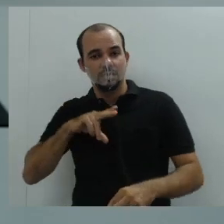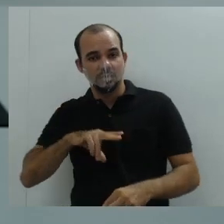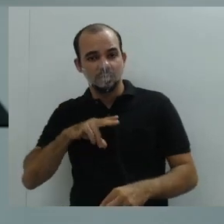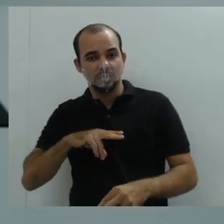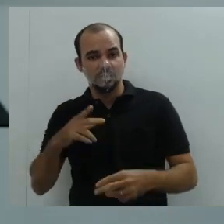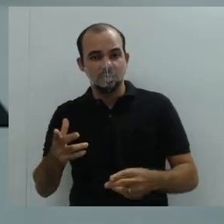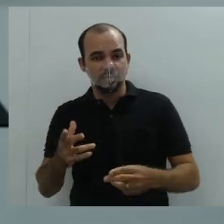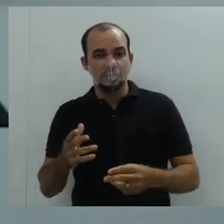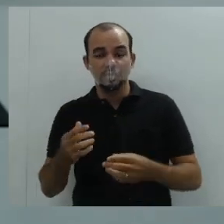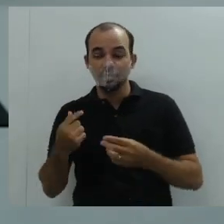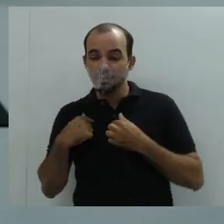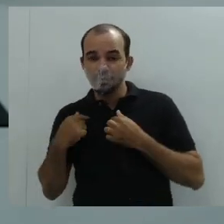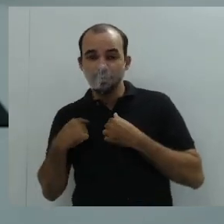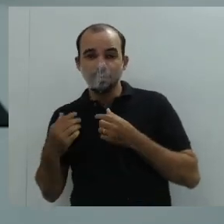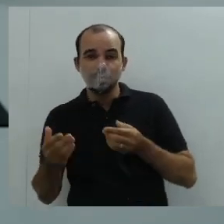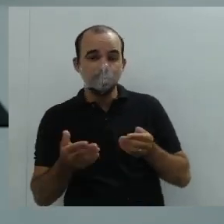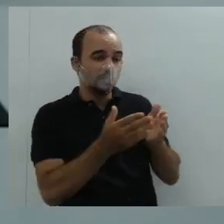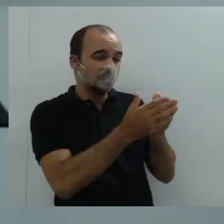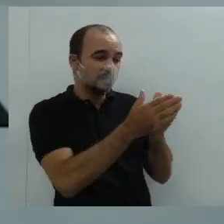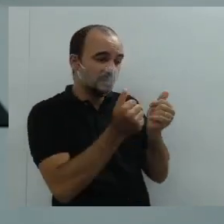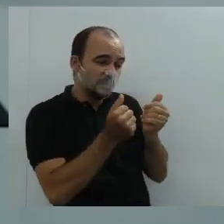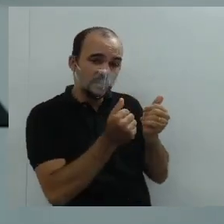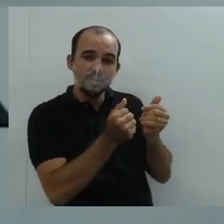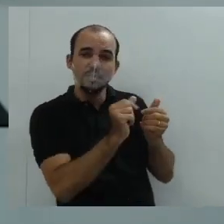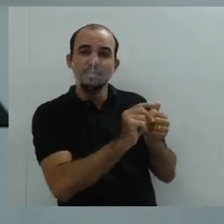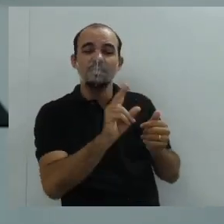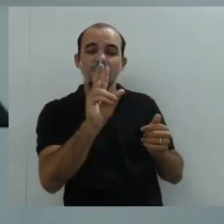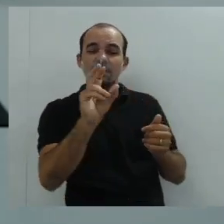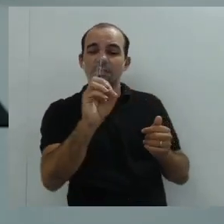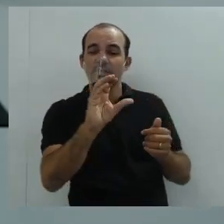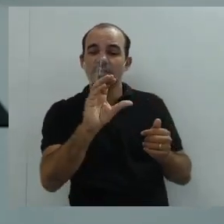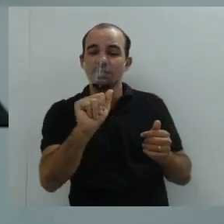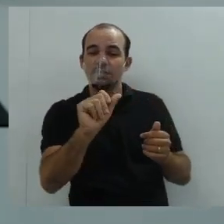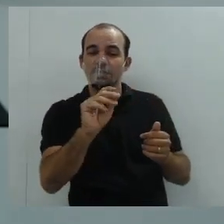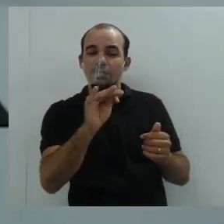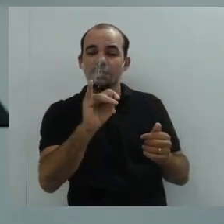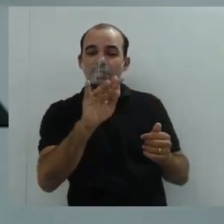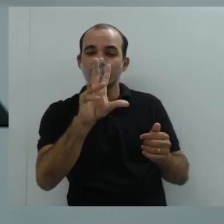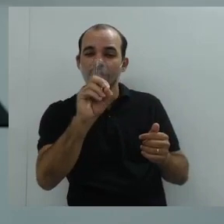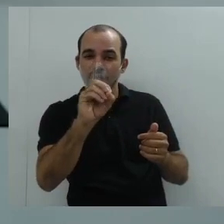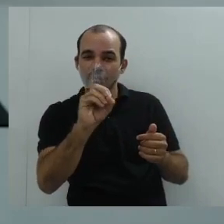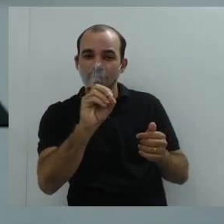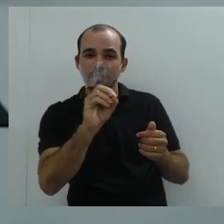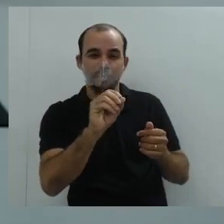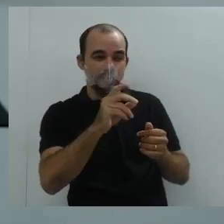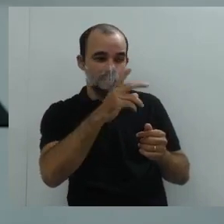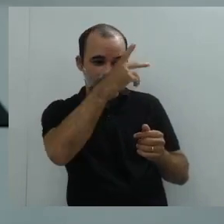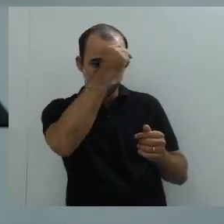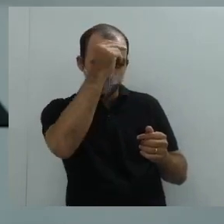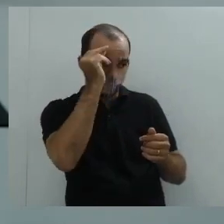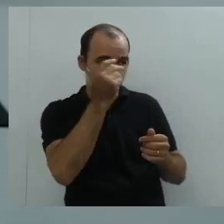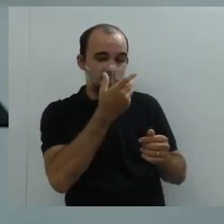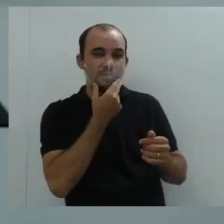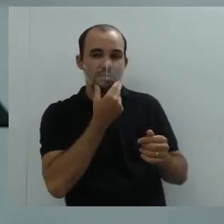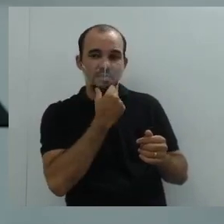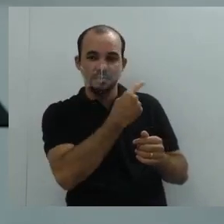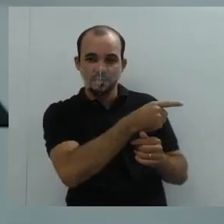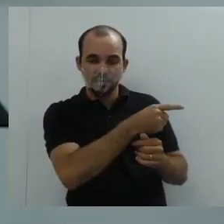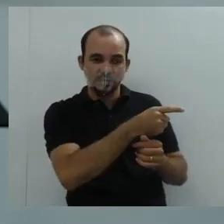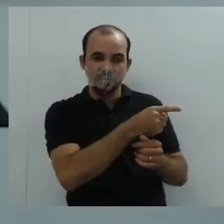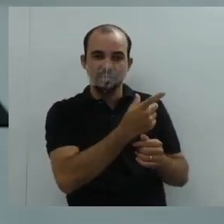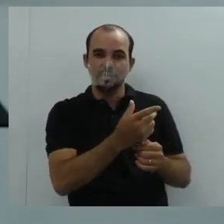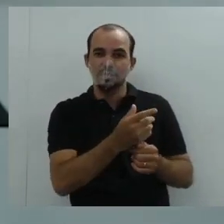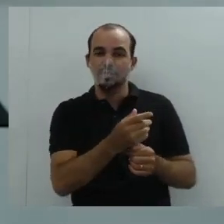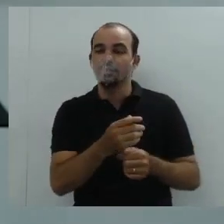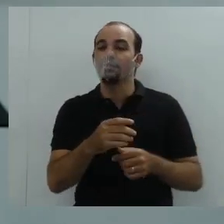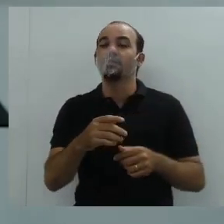Então como é que eu me porto ao prefeito? Eu vou direto para o nome dele? Não. No abaixo assinado, gente começa pelo pronome de